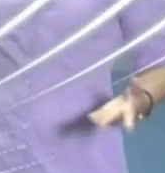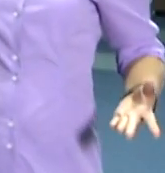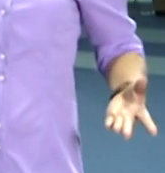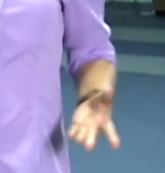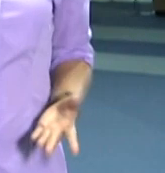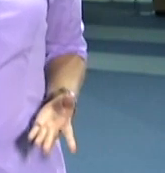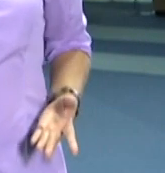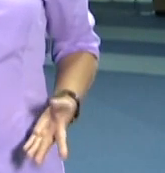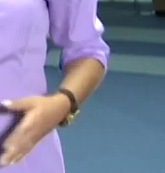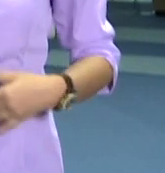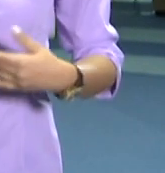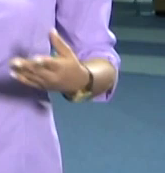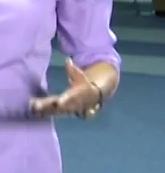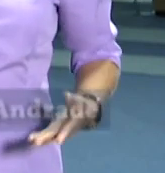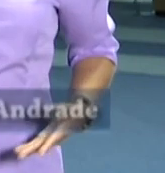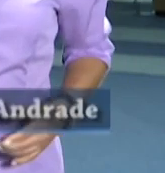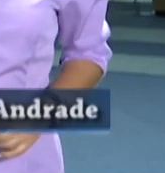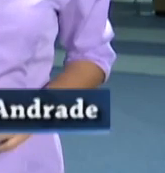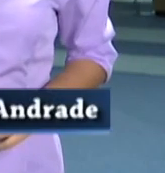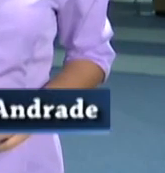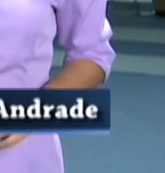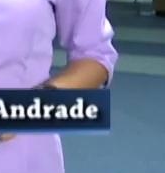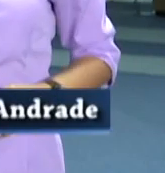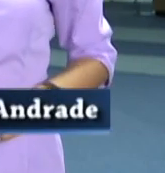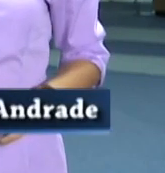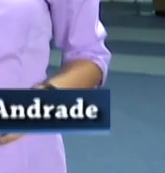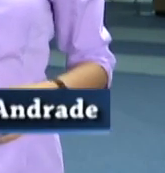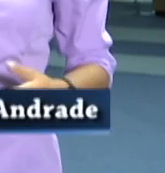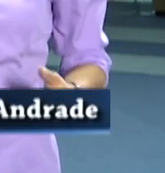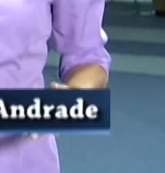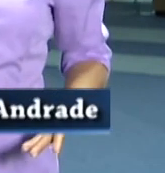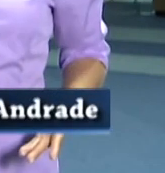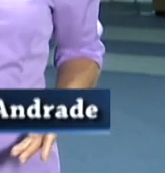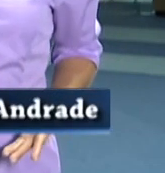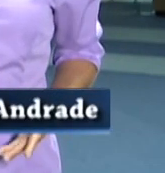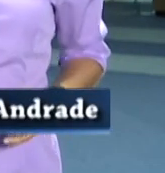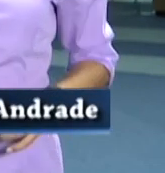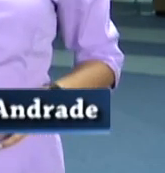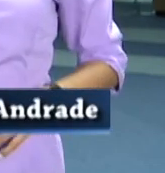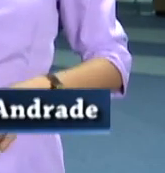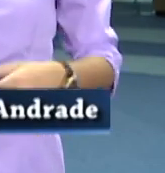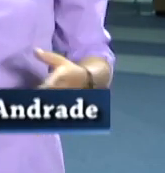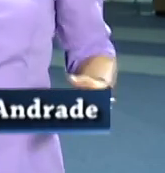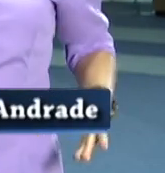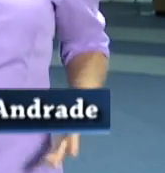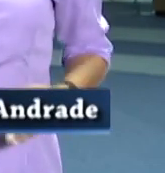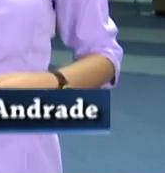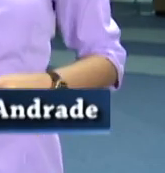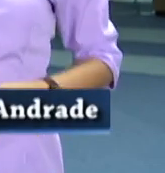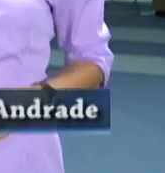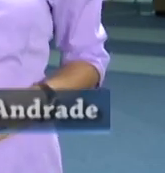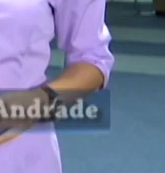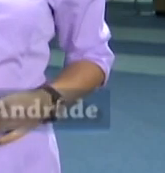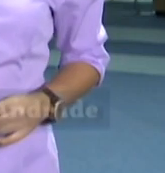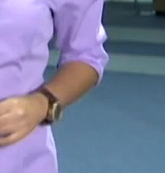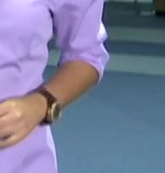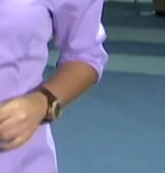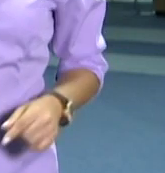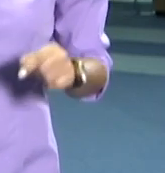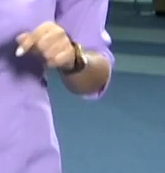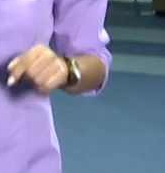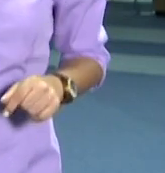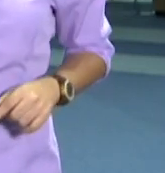Olá, começa agora a nova edição do Opinião em Debate, o programa da TV Assembleia que destaca os principais temas